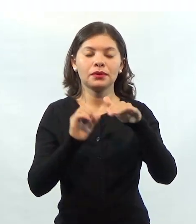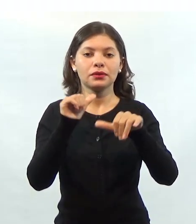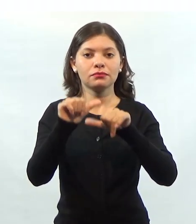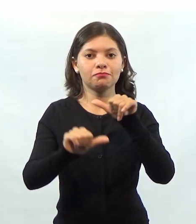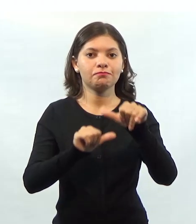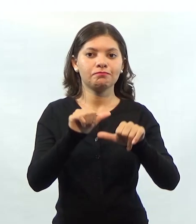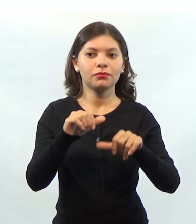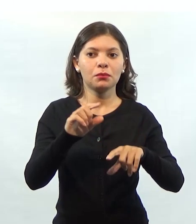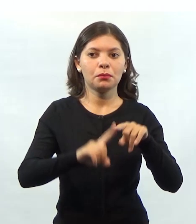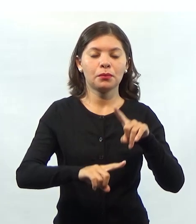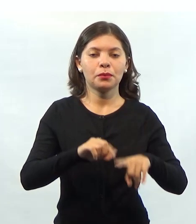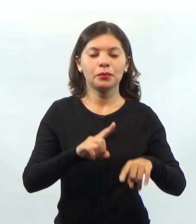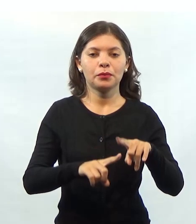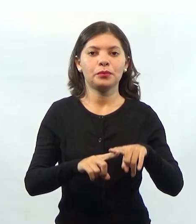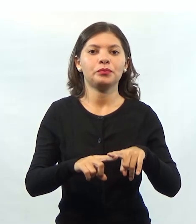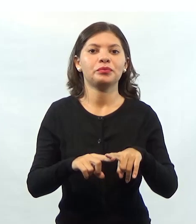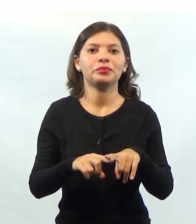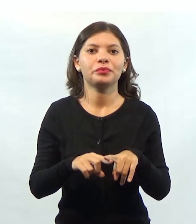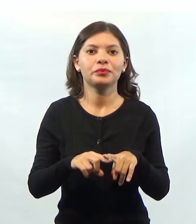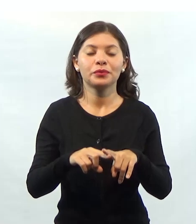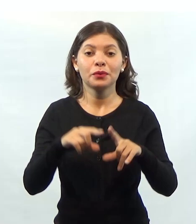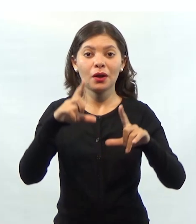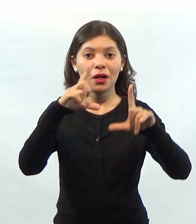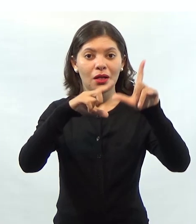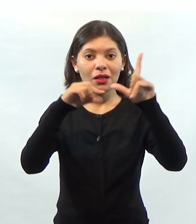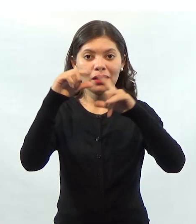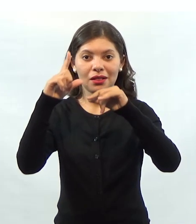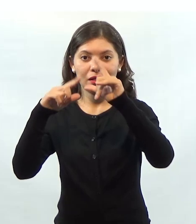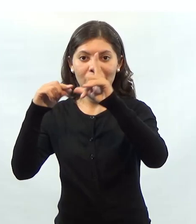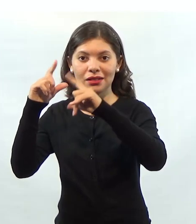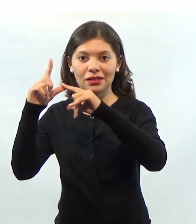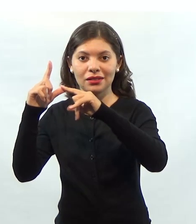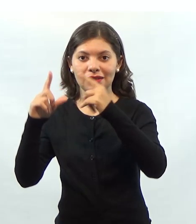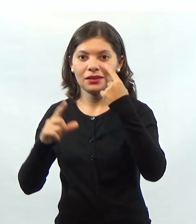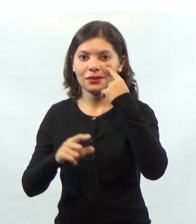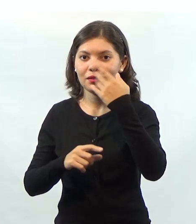transformar esse produto em um produto estrela.